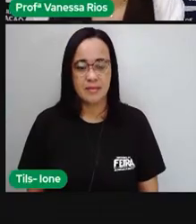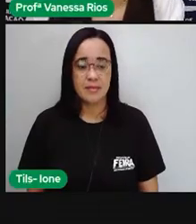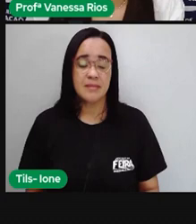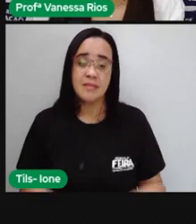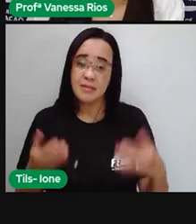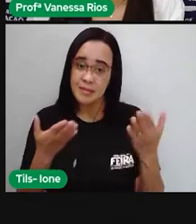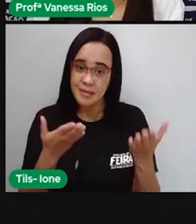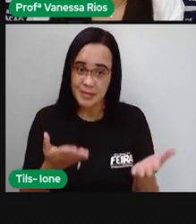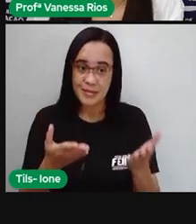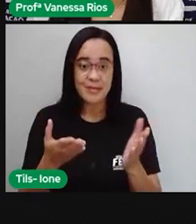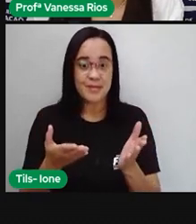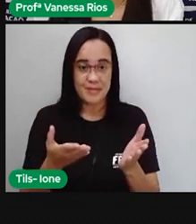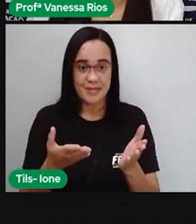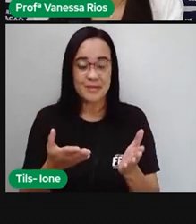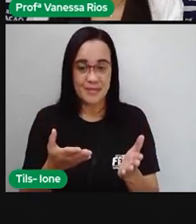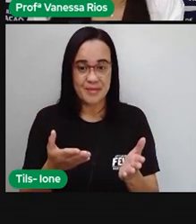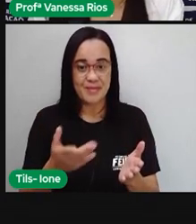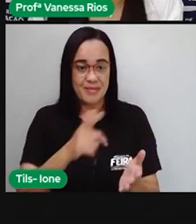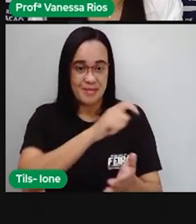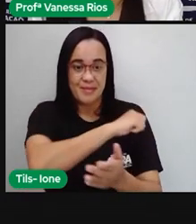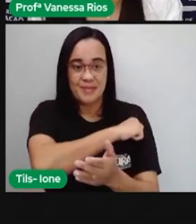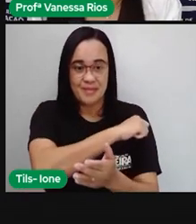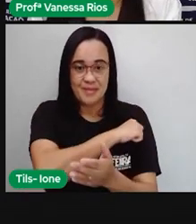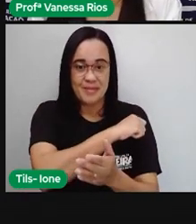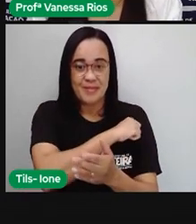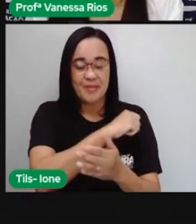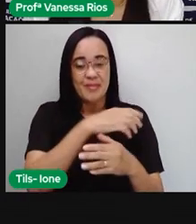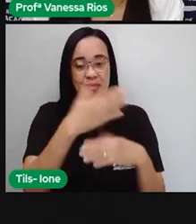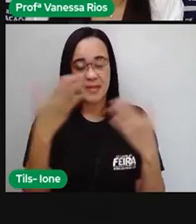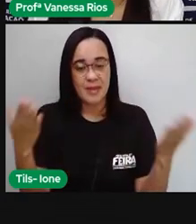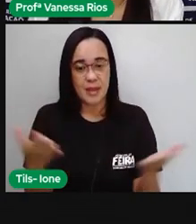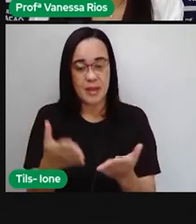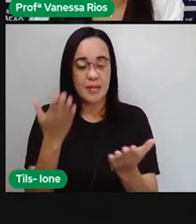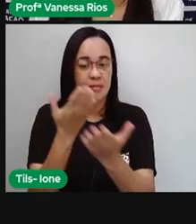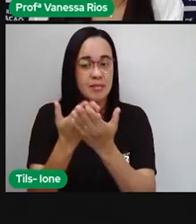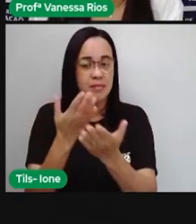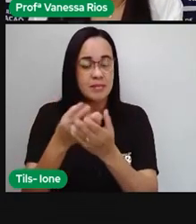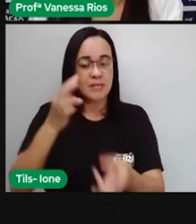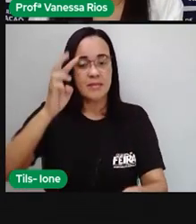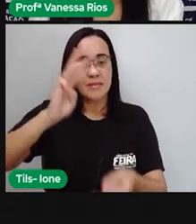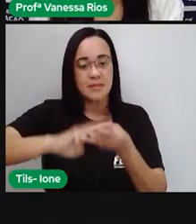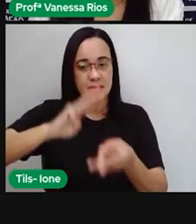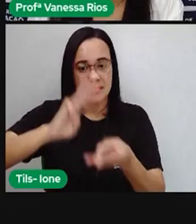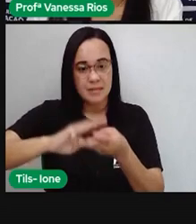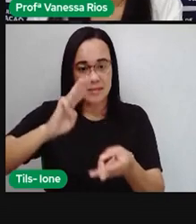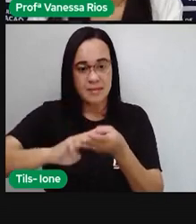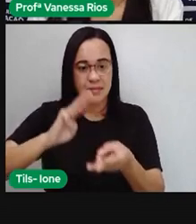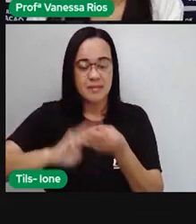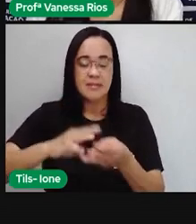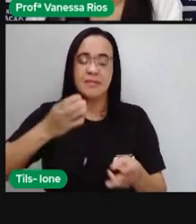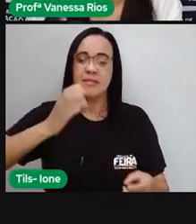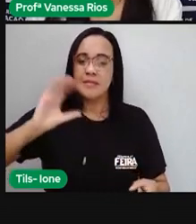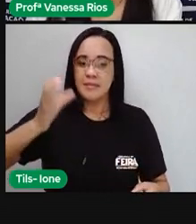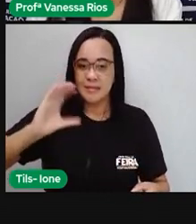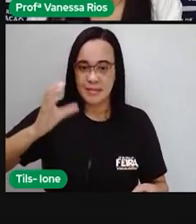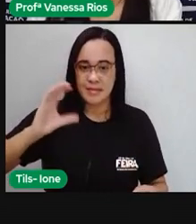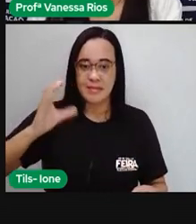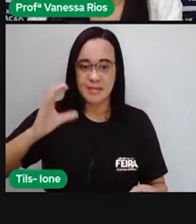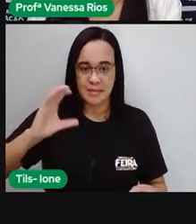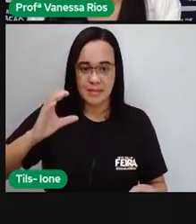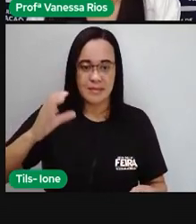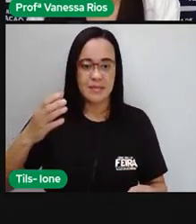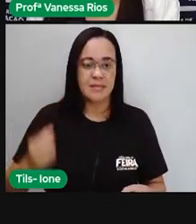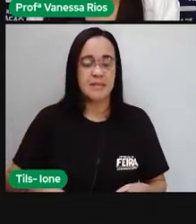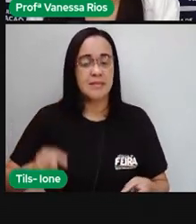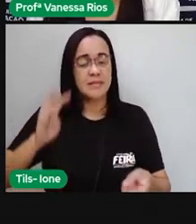só, turma, nossa aula agora é de Matemática e Ciências Naturais. E aí, nessa aula de